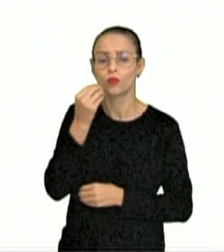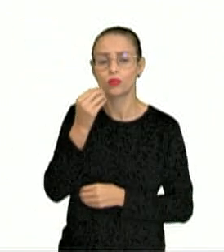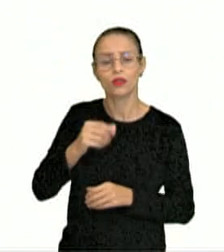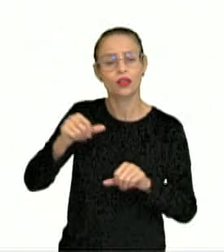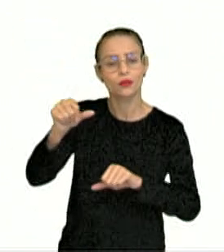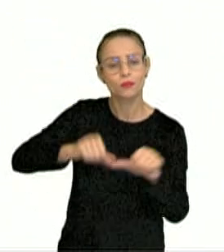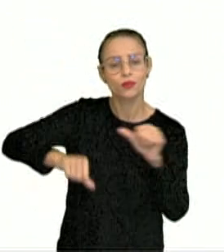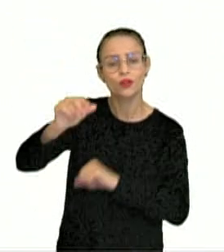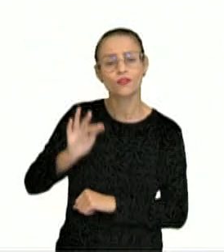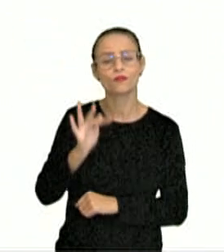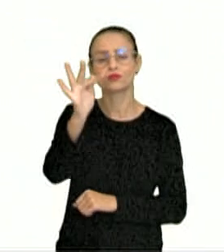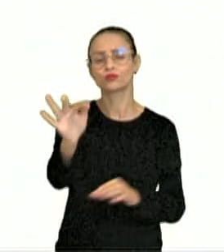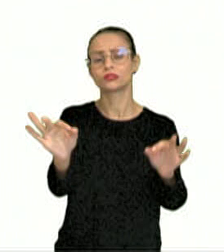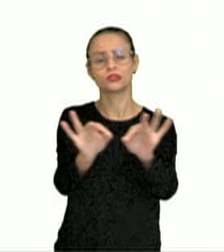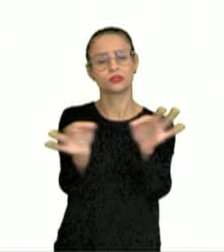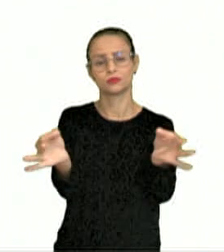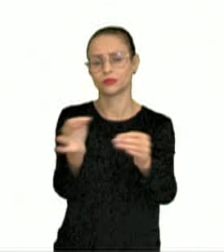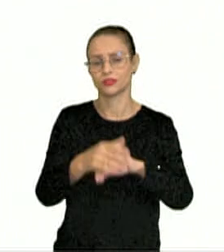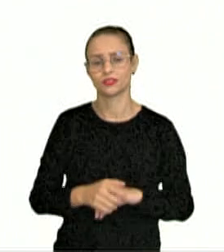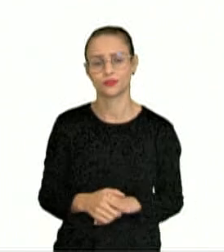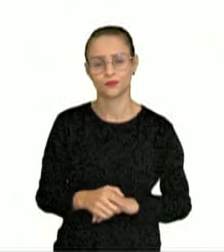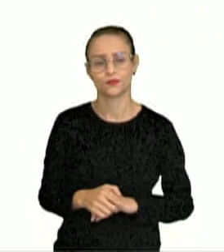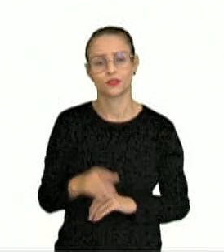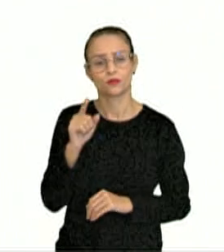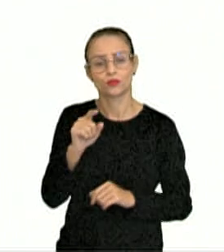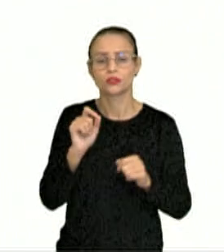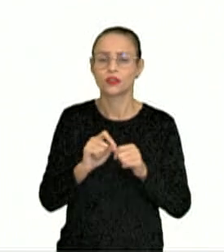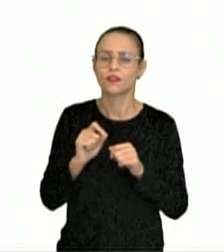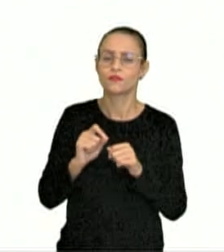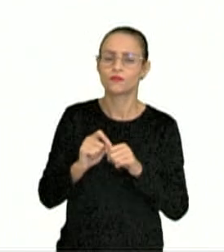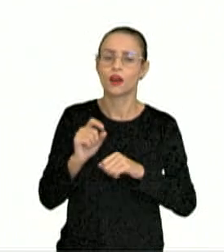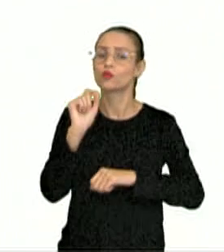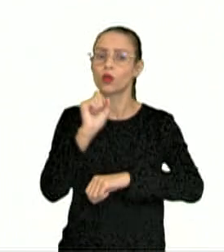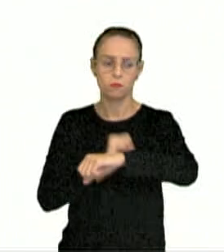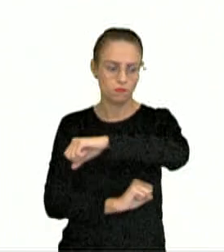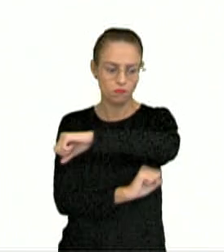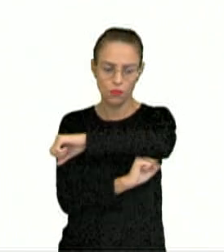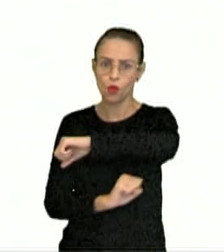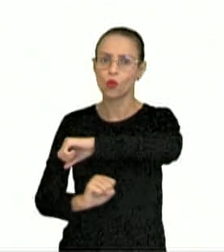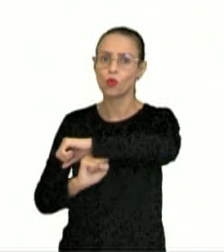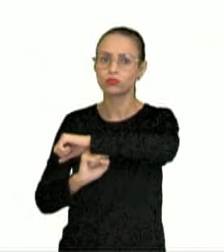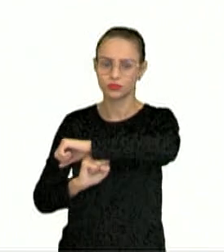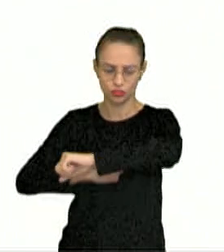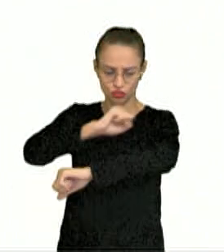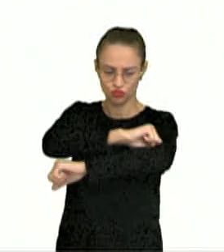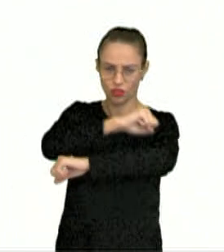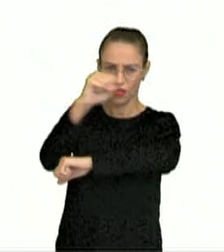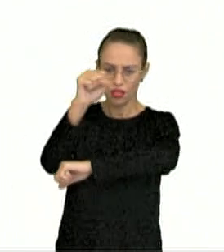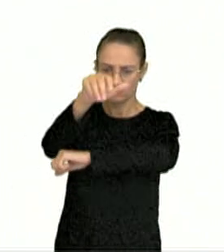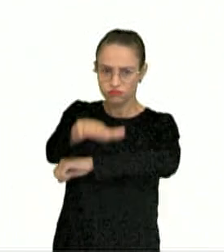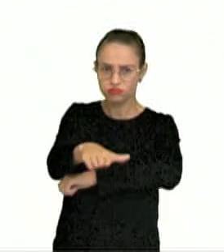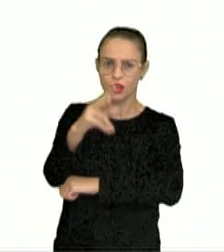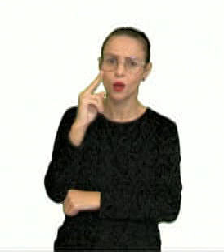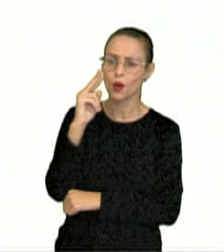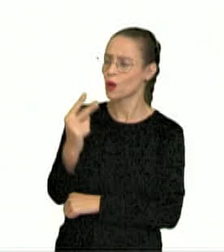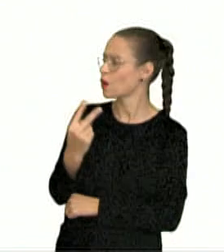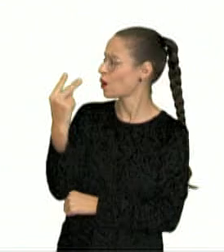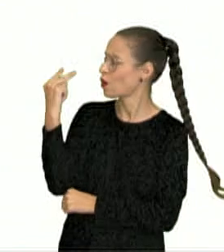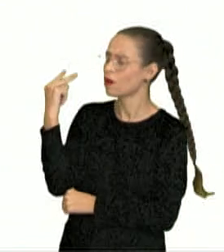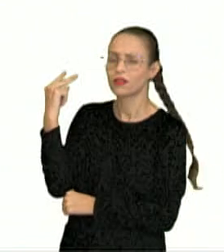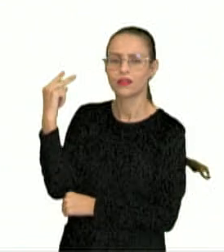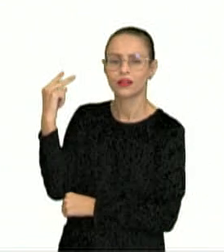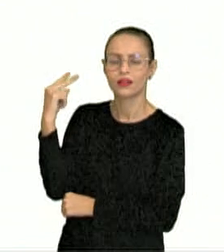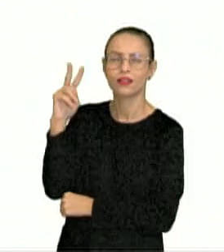futuro mais simples. Constrói sobre cada barreira uma ponte e uma janela, para que possas olhar para trás